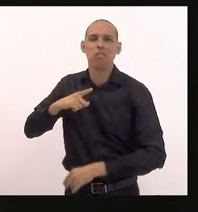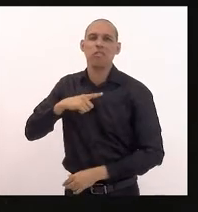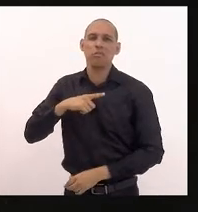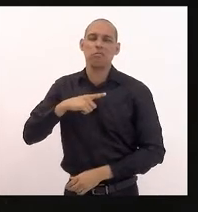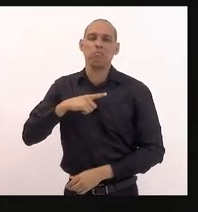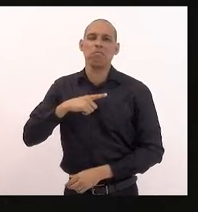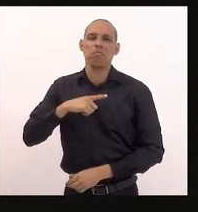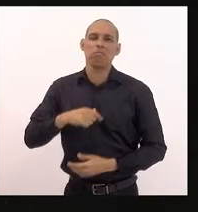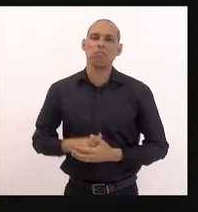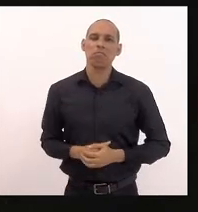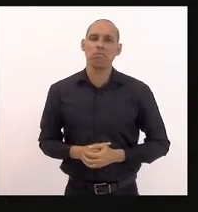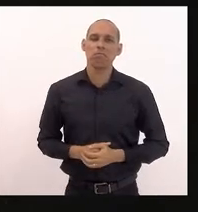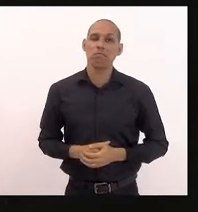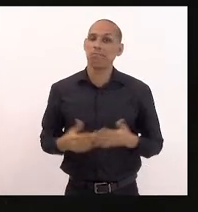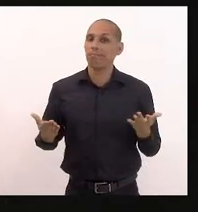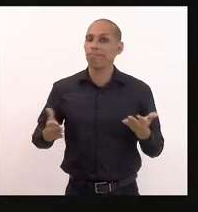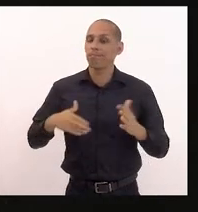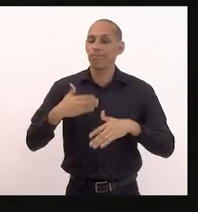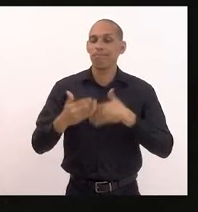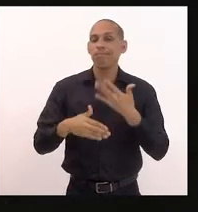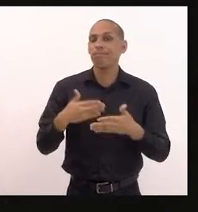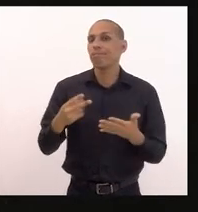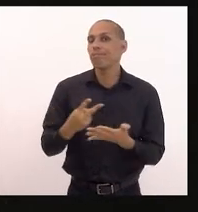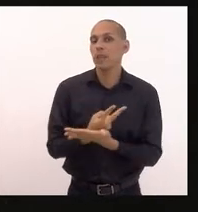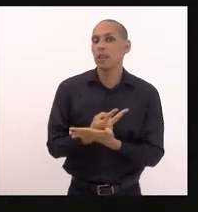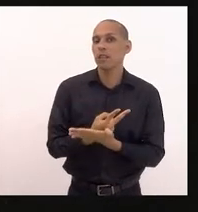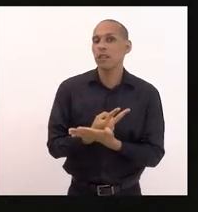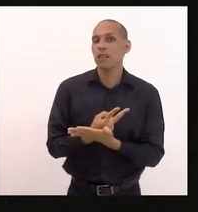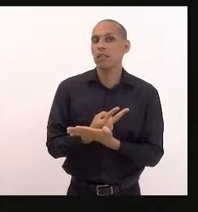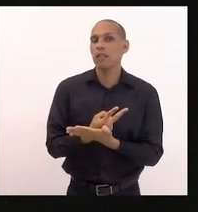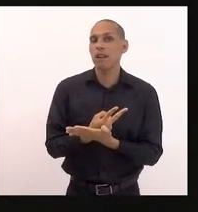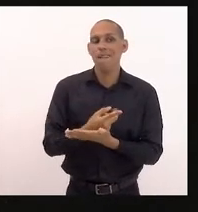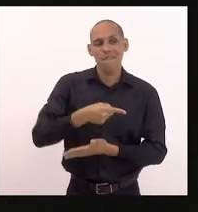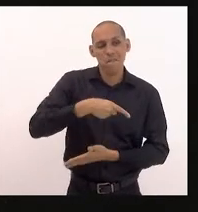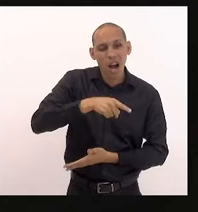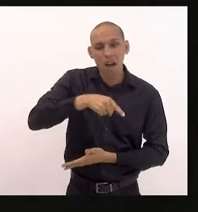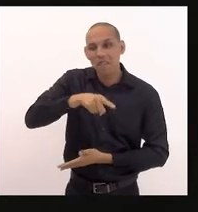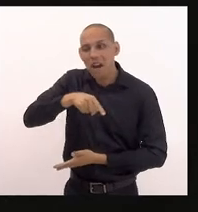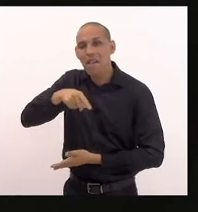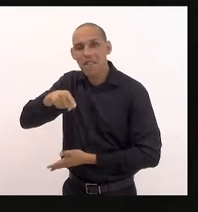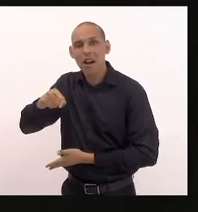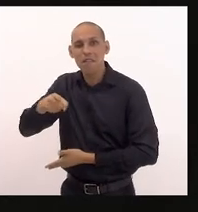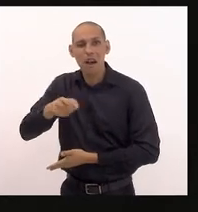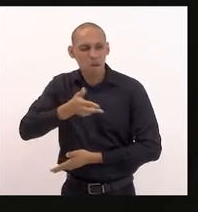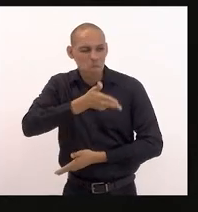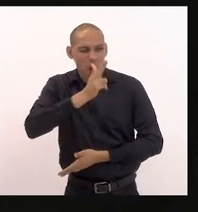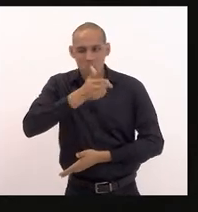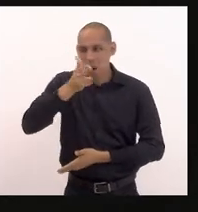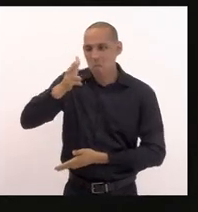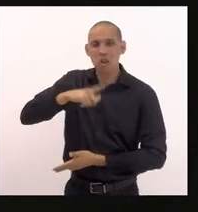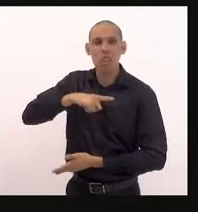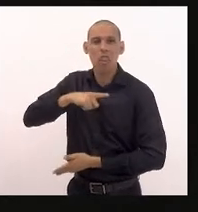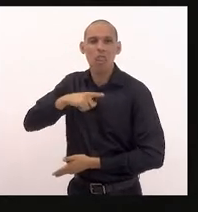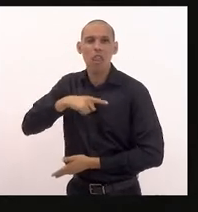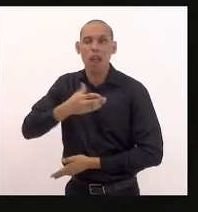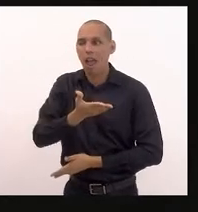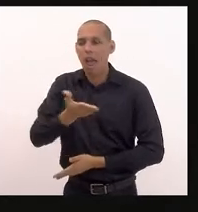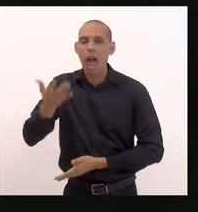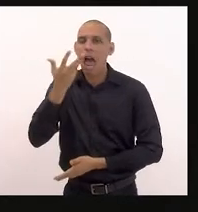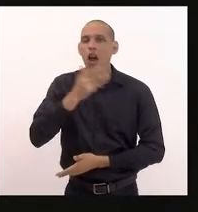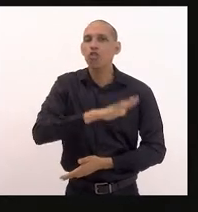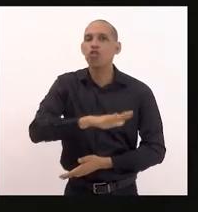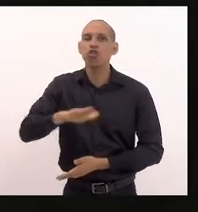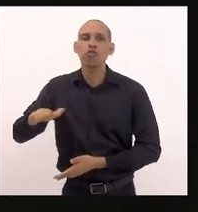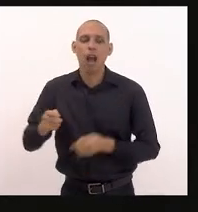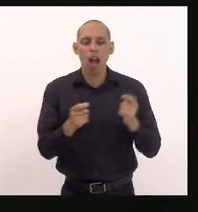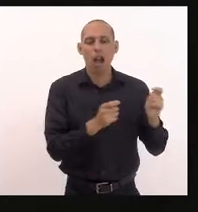é que a exposição frequente a esses tiroteios provoca alteração na